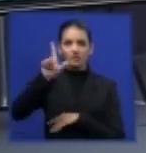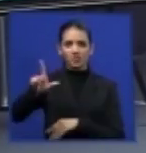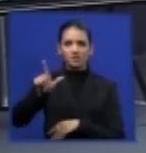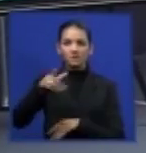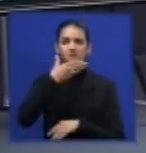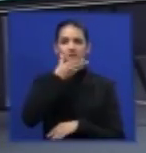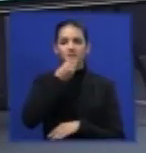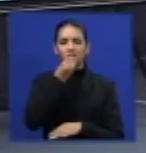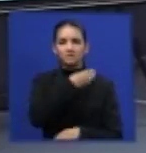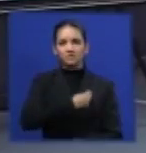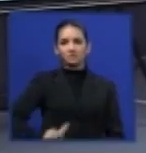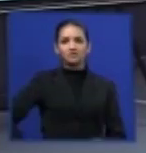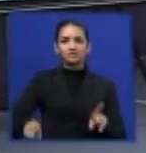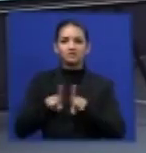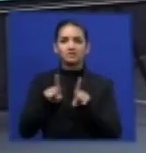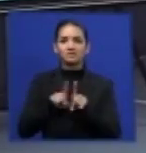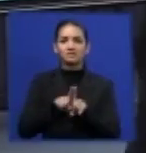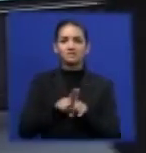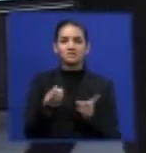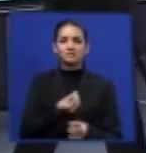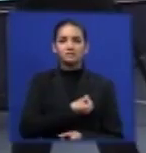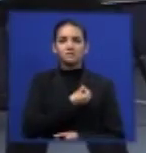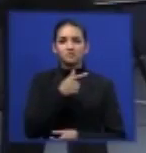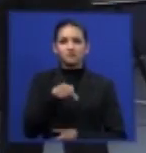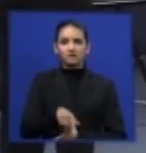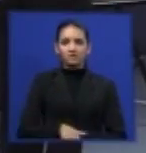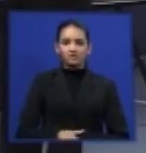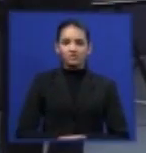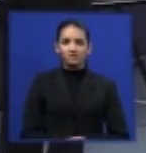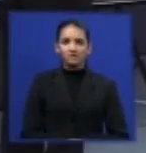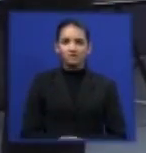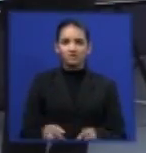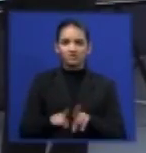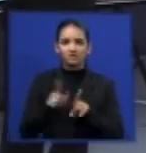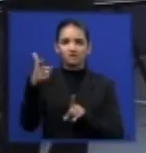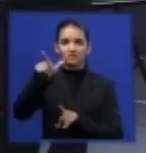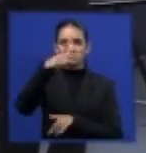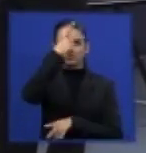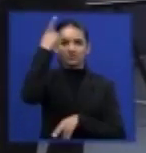Pretório Excelsior, demais componentes da mesa.